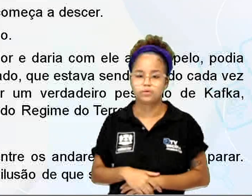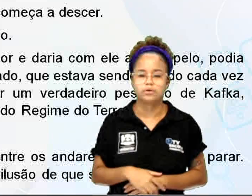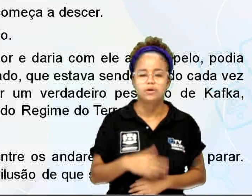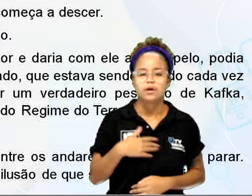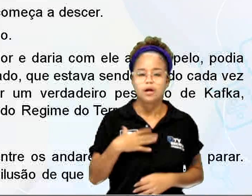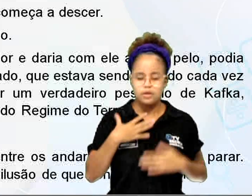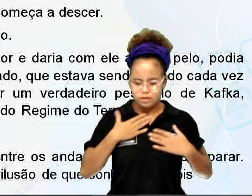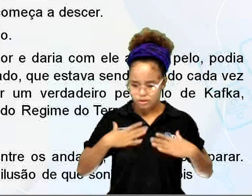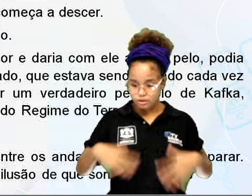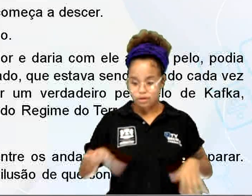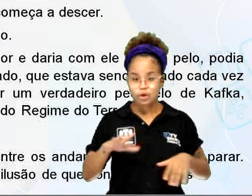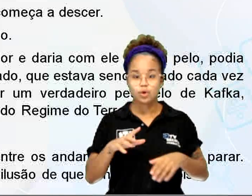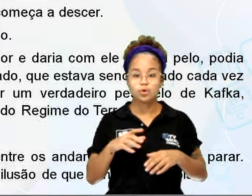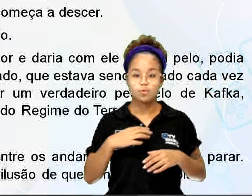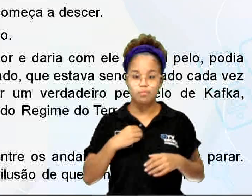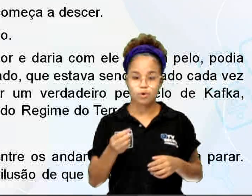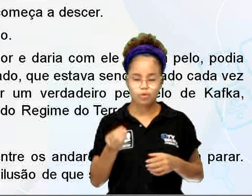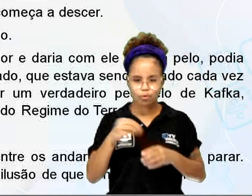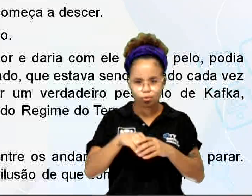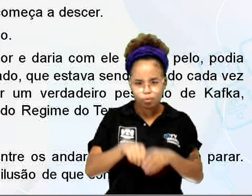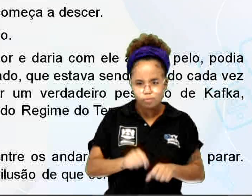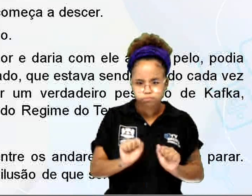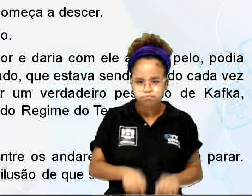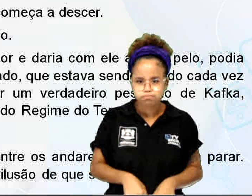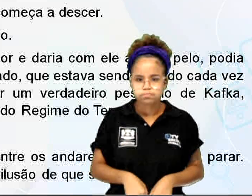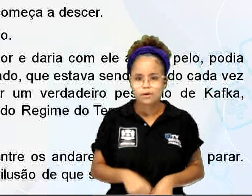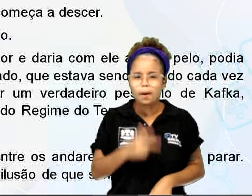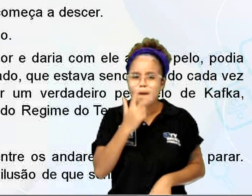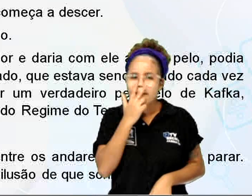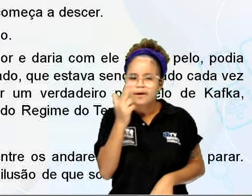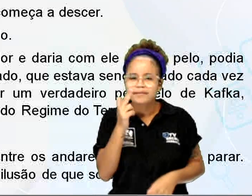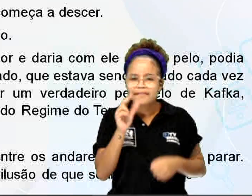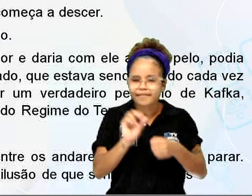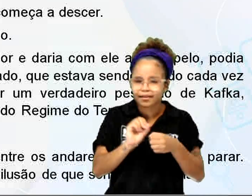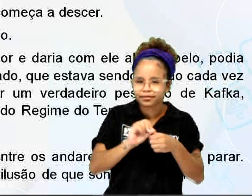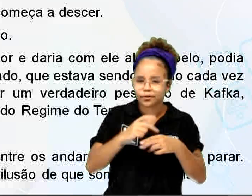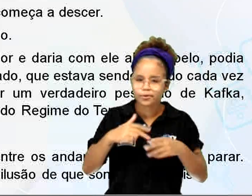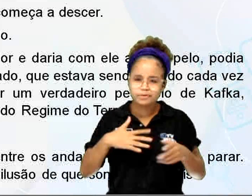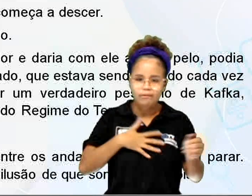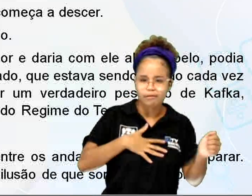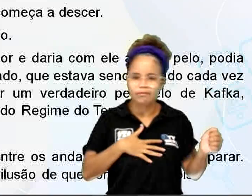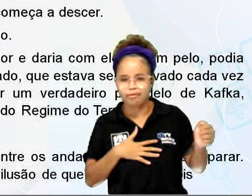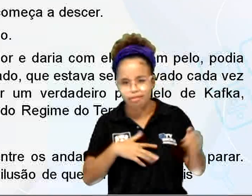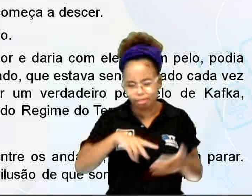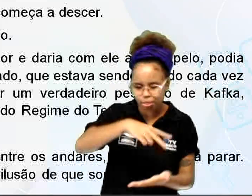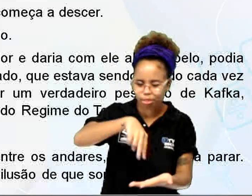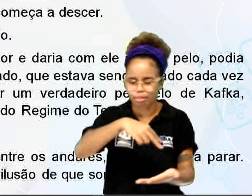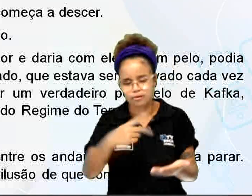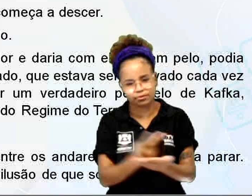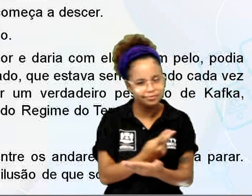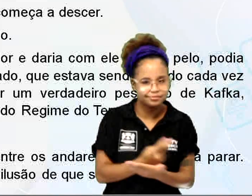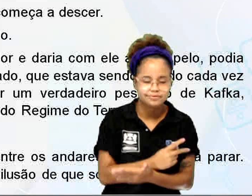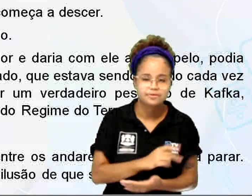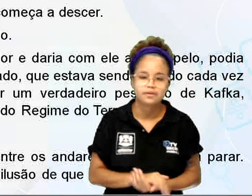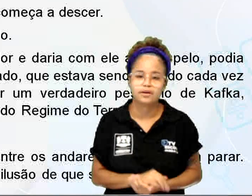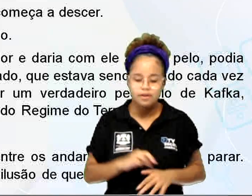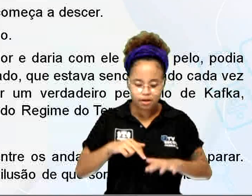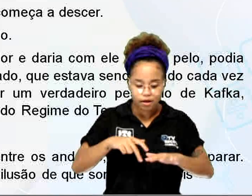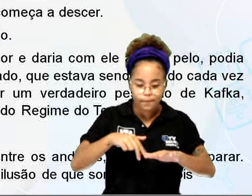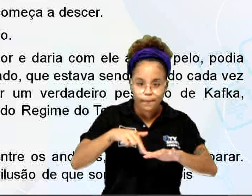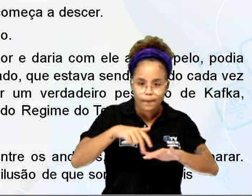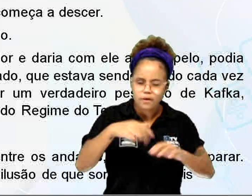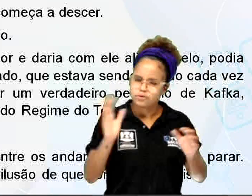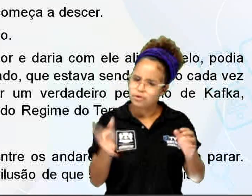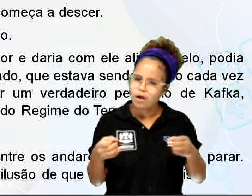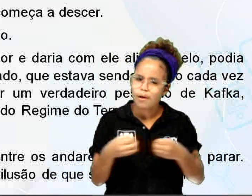despido, embrulho na mão, parecia executar um balé grotesco e mal ensaiado. Os passos na escada se aproximavam